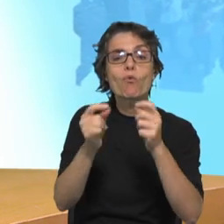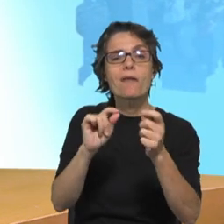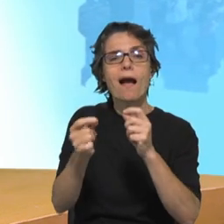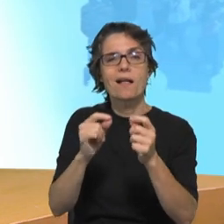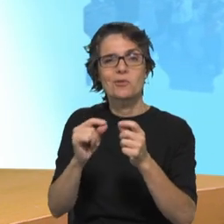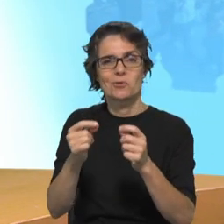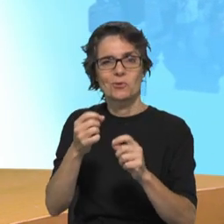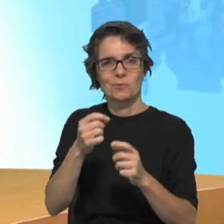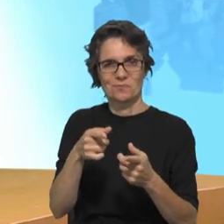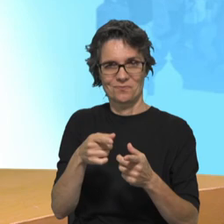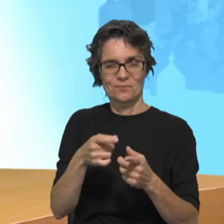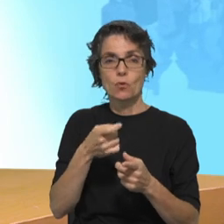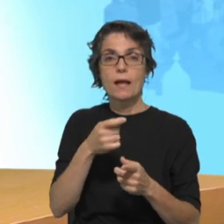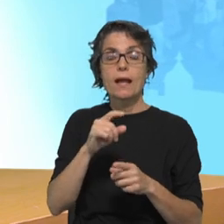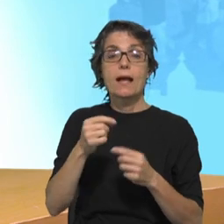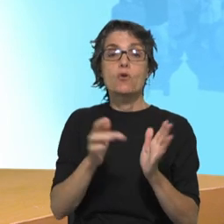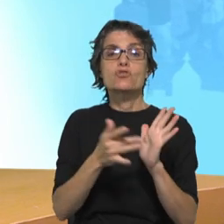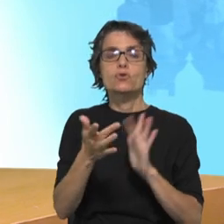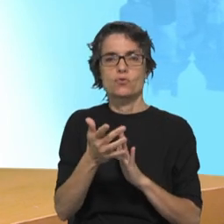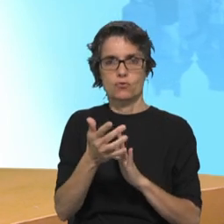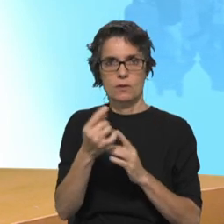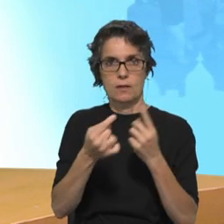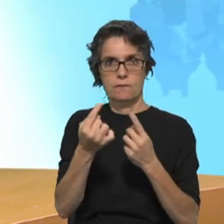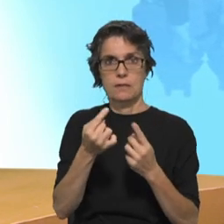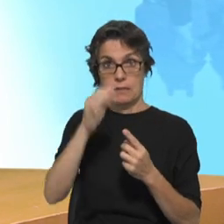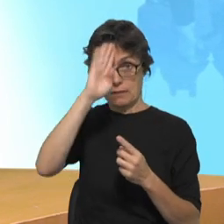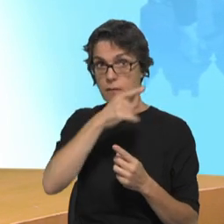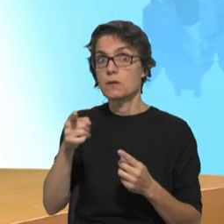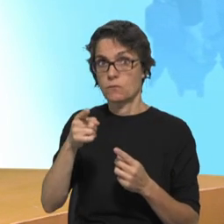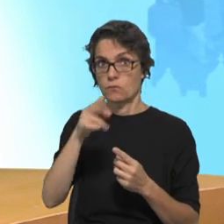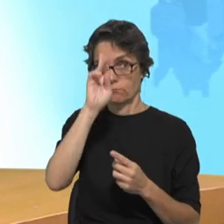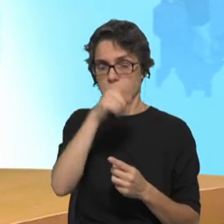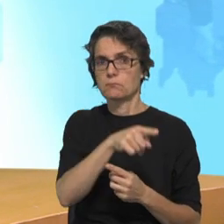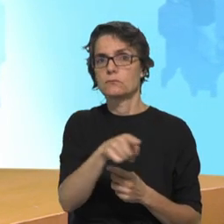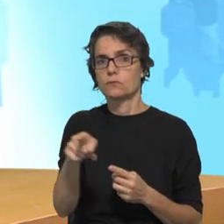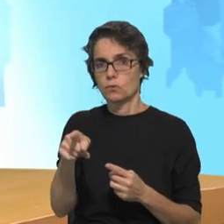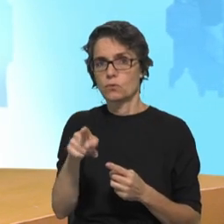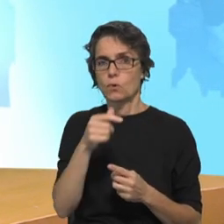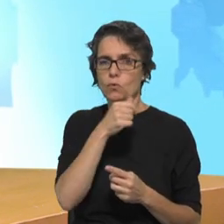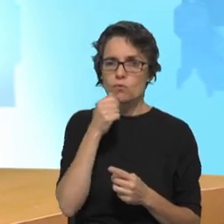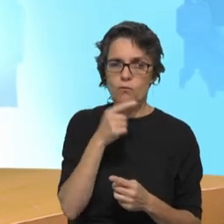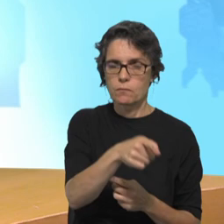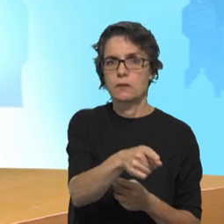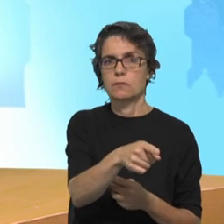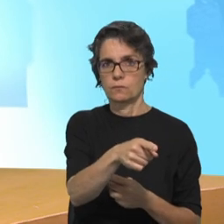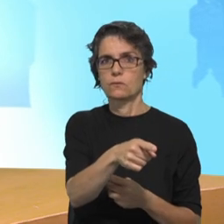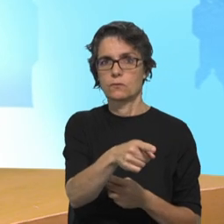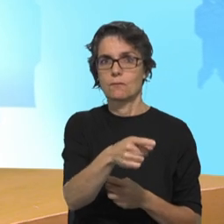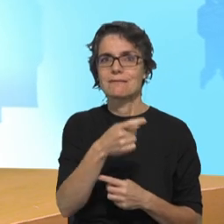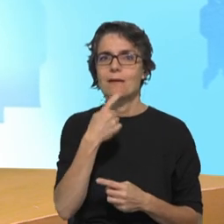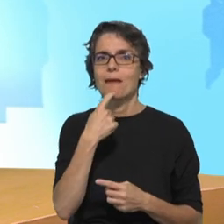Cristo, esta pedra rejeitada, sabemos bem o quanto isto também é gerador de tensões. Mas são